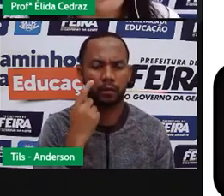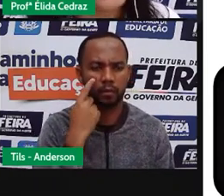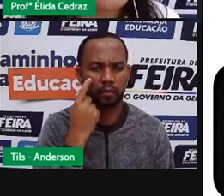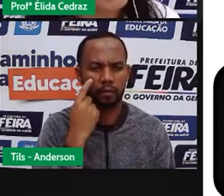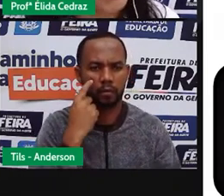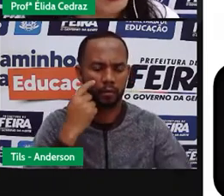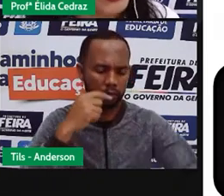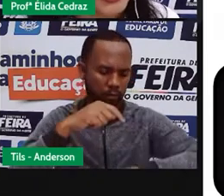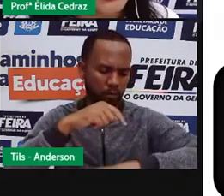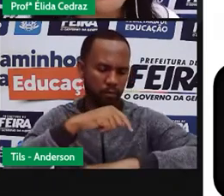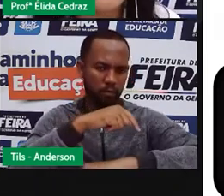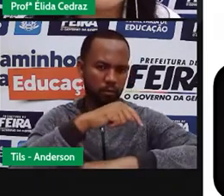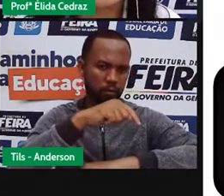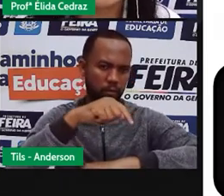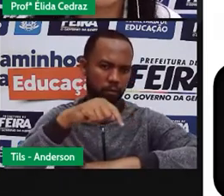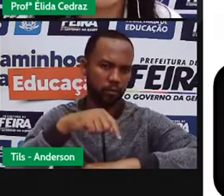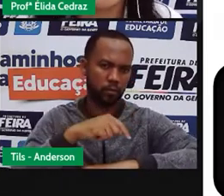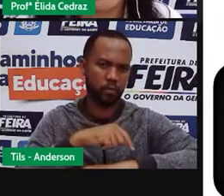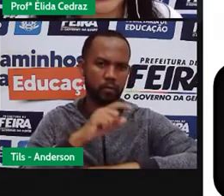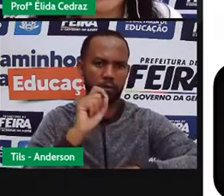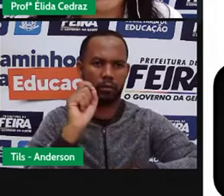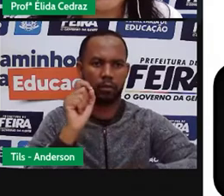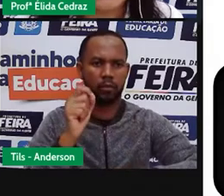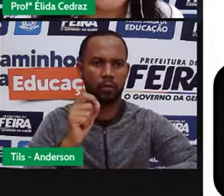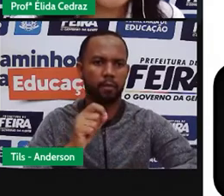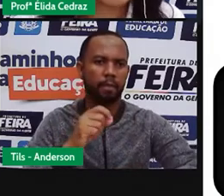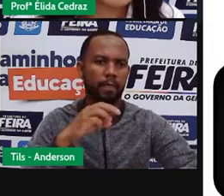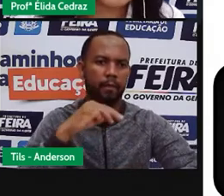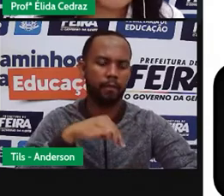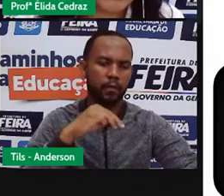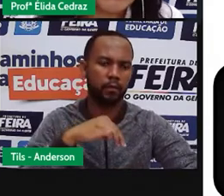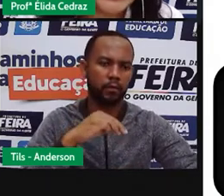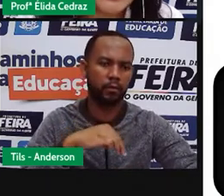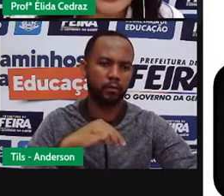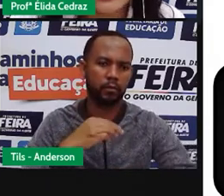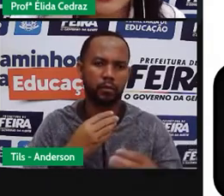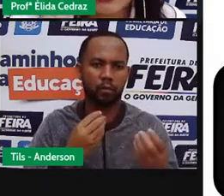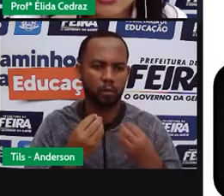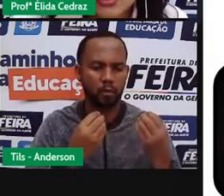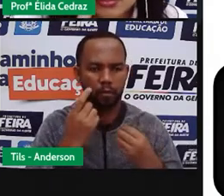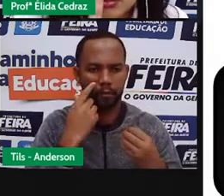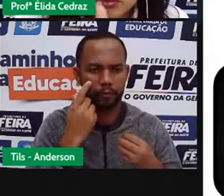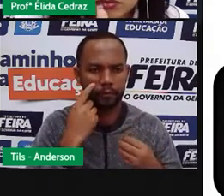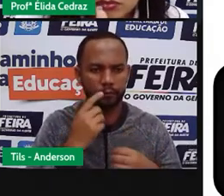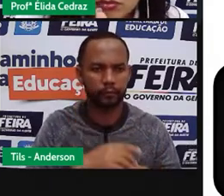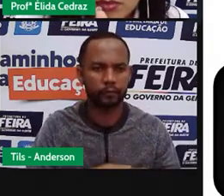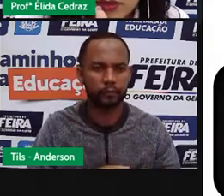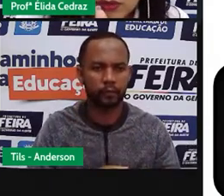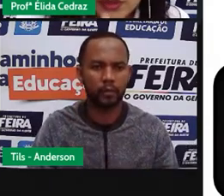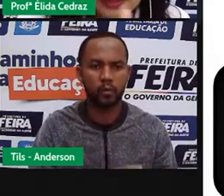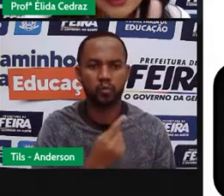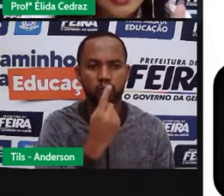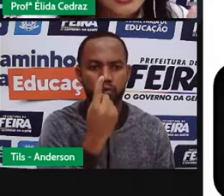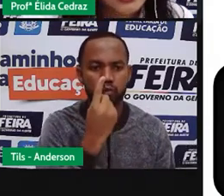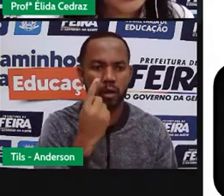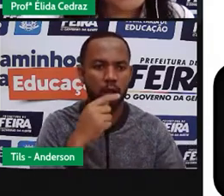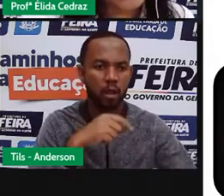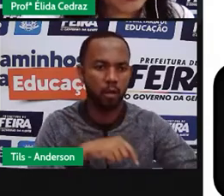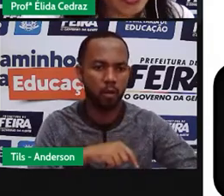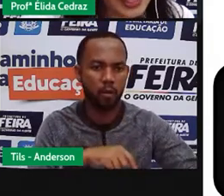relógio de ponteiro são os minutos. Para completar uma hora,